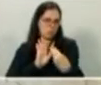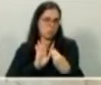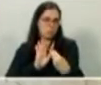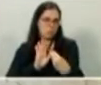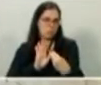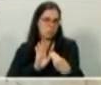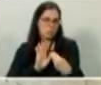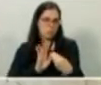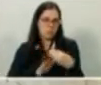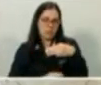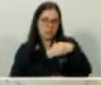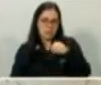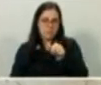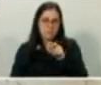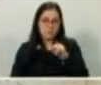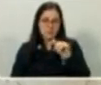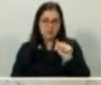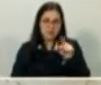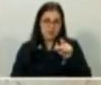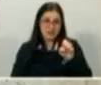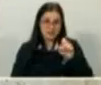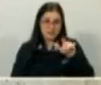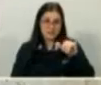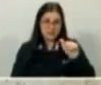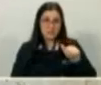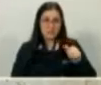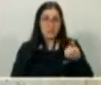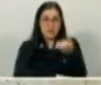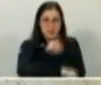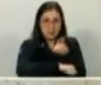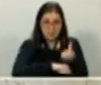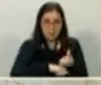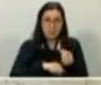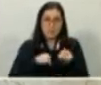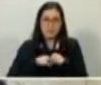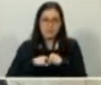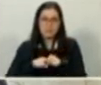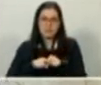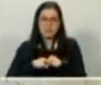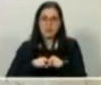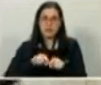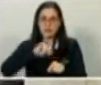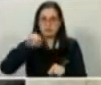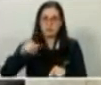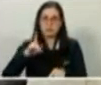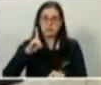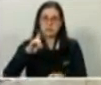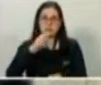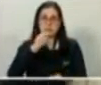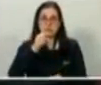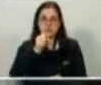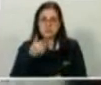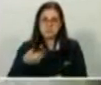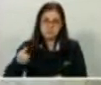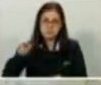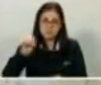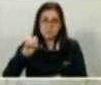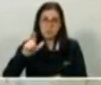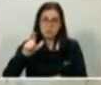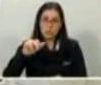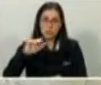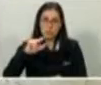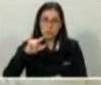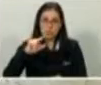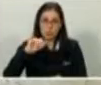Maria Zélia, na Penha e no Jardim São Luís. E agora nós estamos batalhando por um quarto centro na Zona Norte, para atender